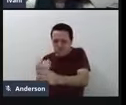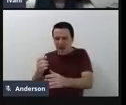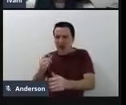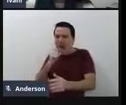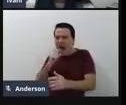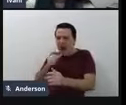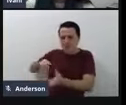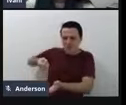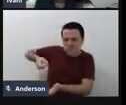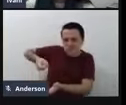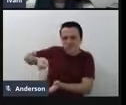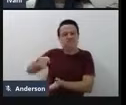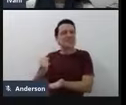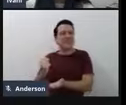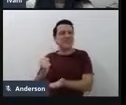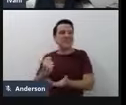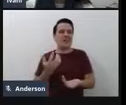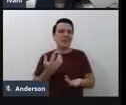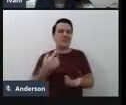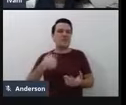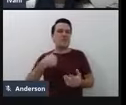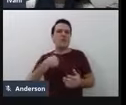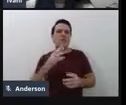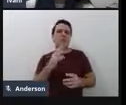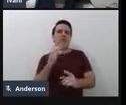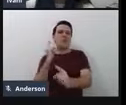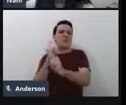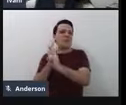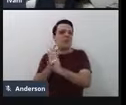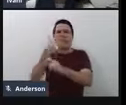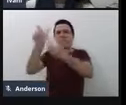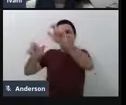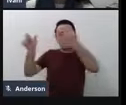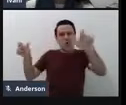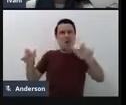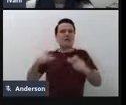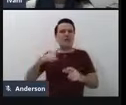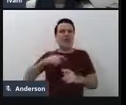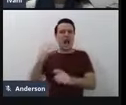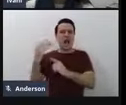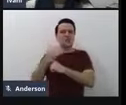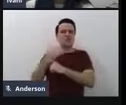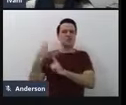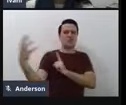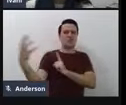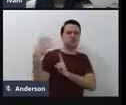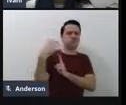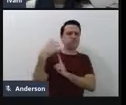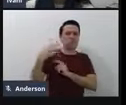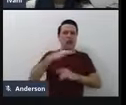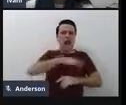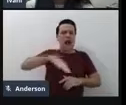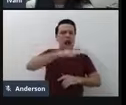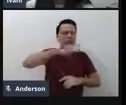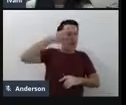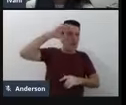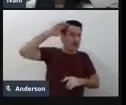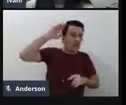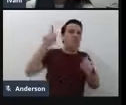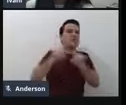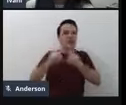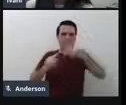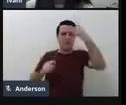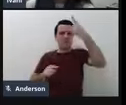E aí, eu encontrei pessoas muito importantes na minha vida, que me influenciaram muito, né, na minha vida acadêmica, mas com certeza na minha vida pessoal